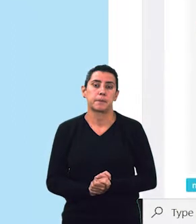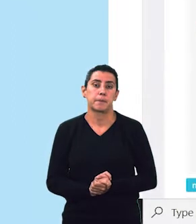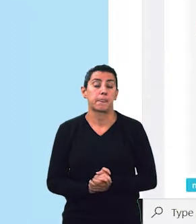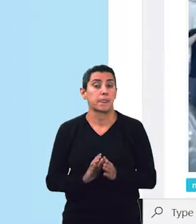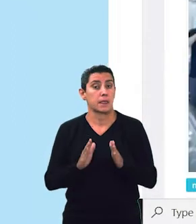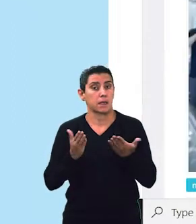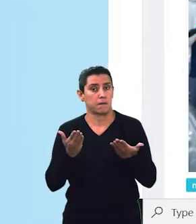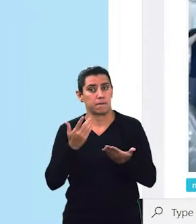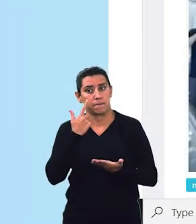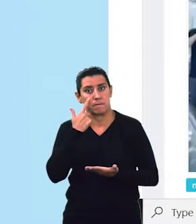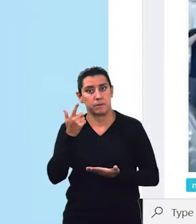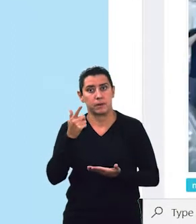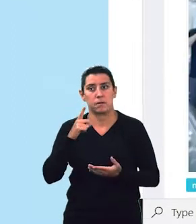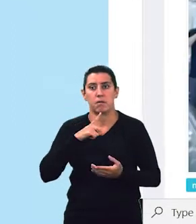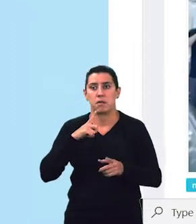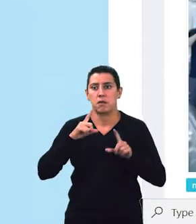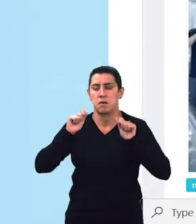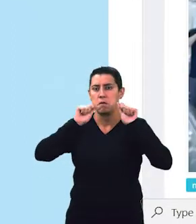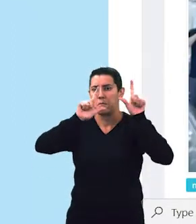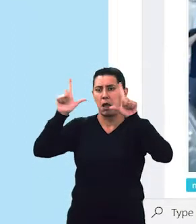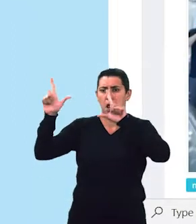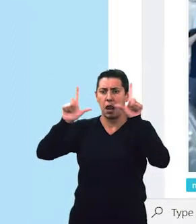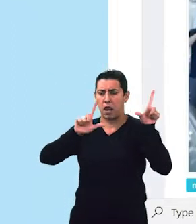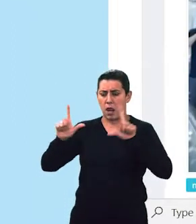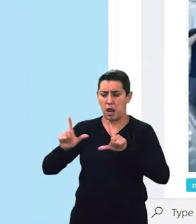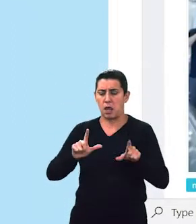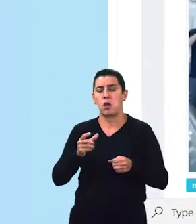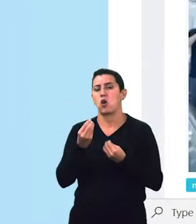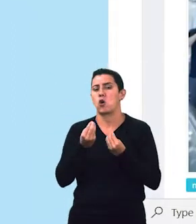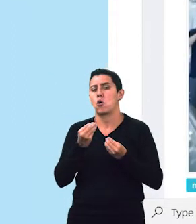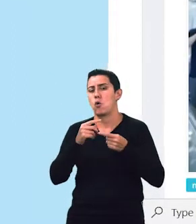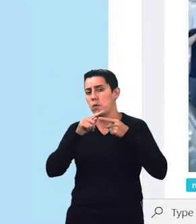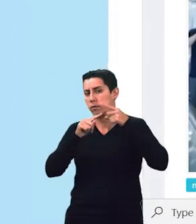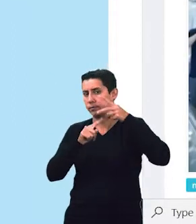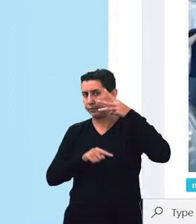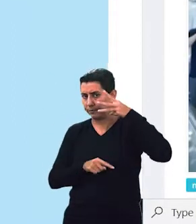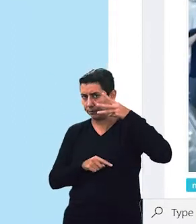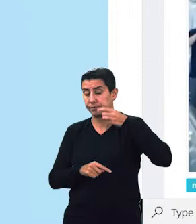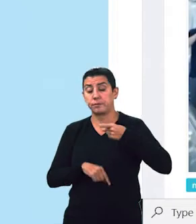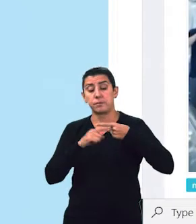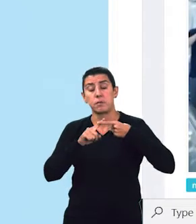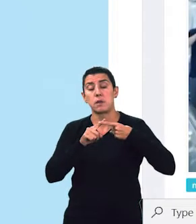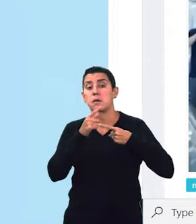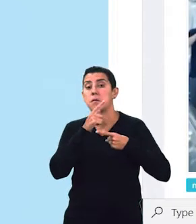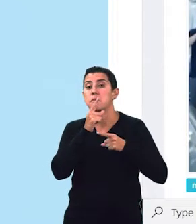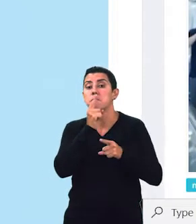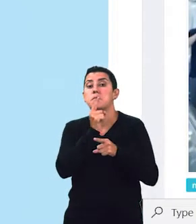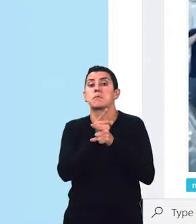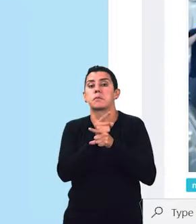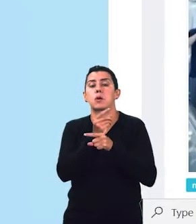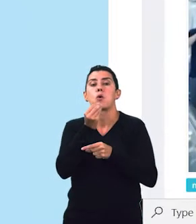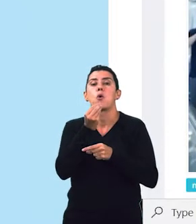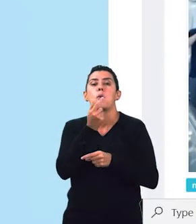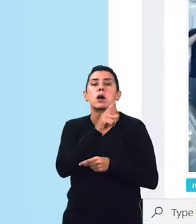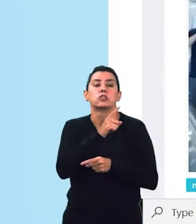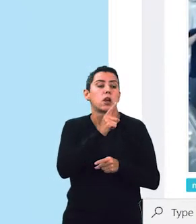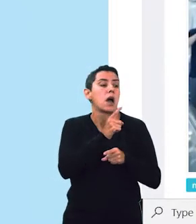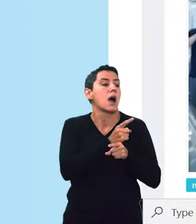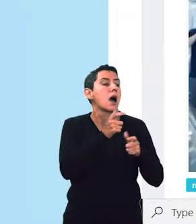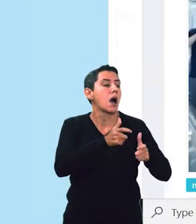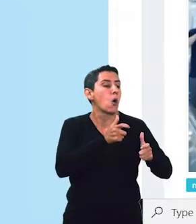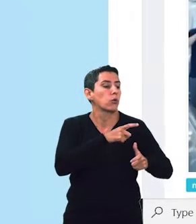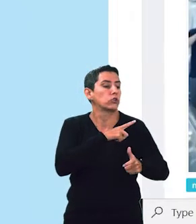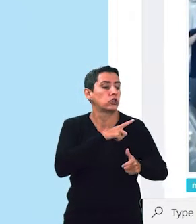Basicamente, o nosso trabalho vai ser feito em três passos aqui. Primeiro passo, identificar a base de treinamento, onde os